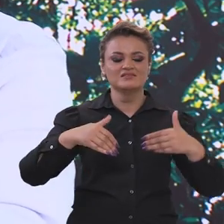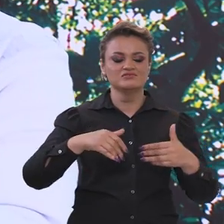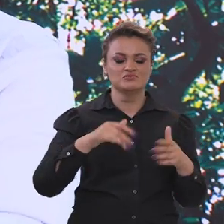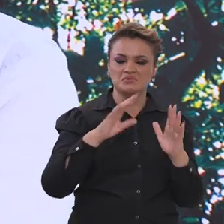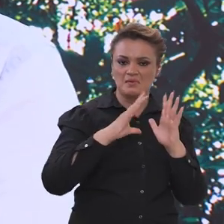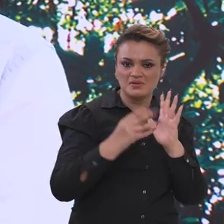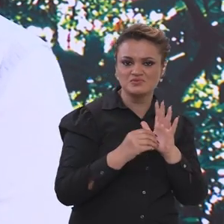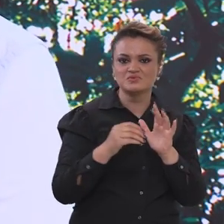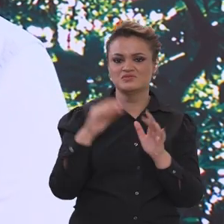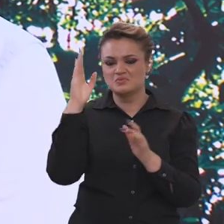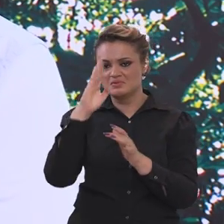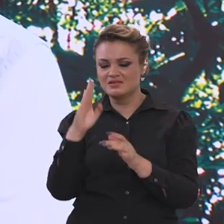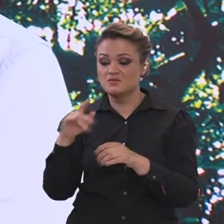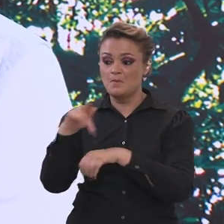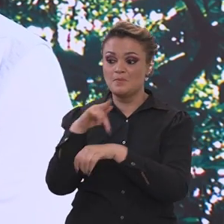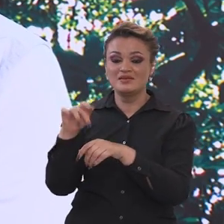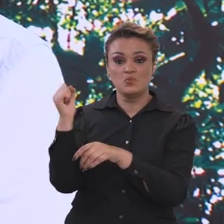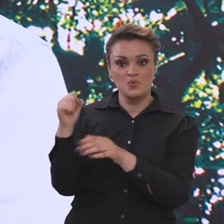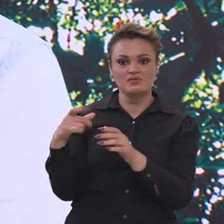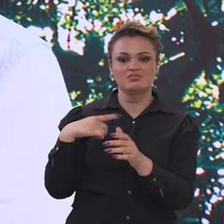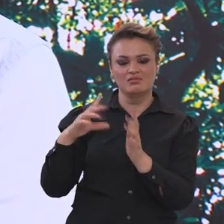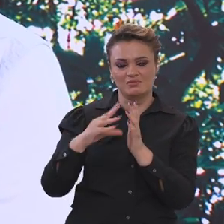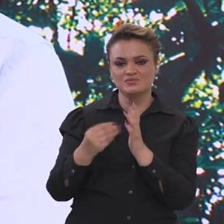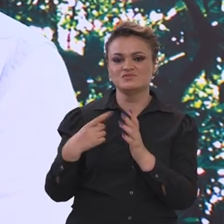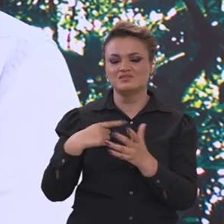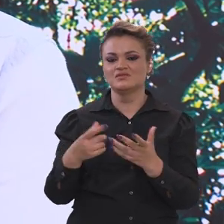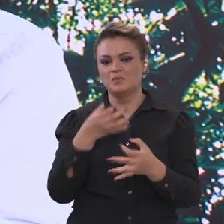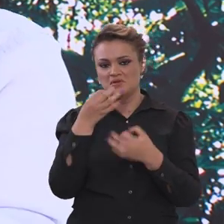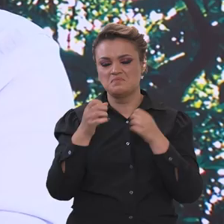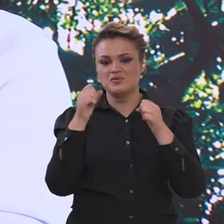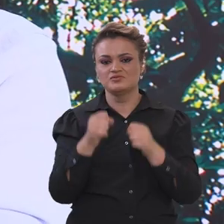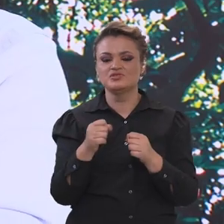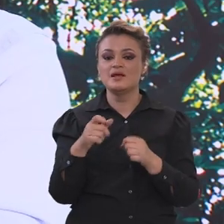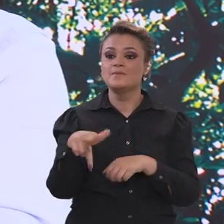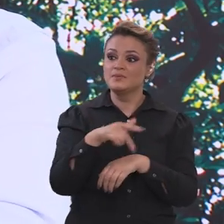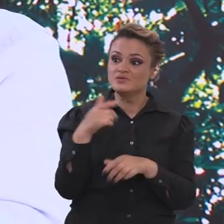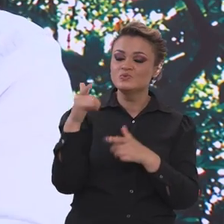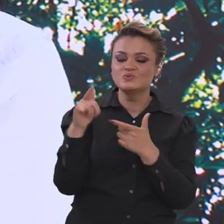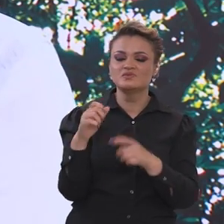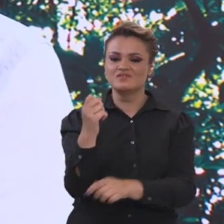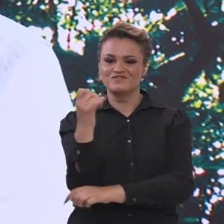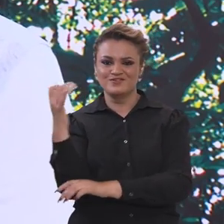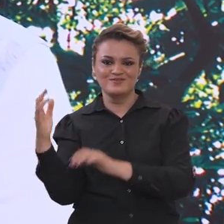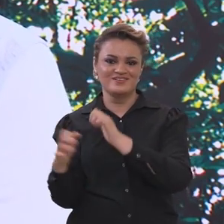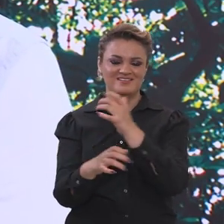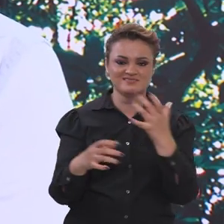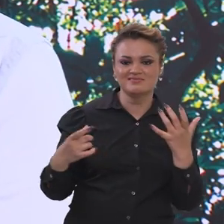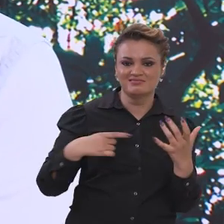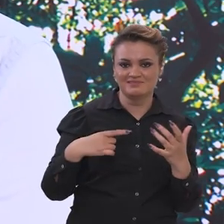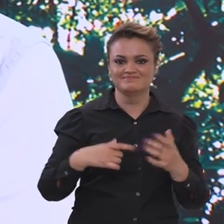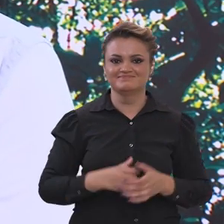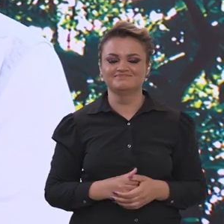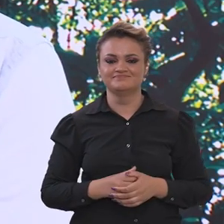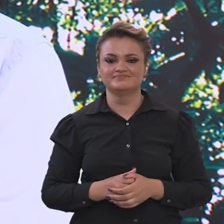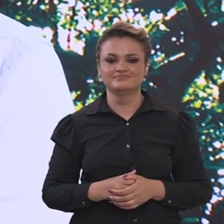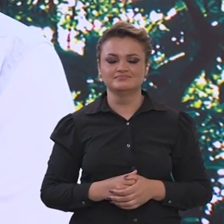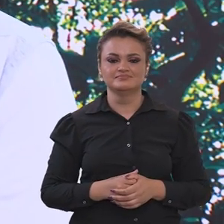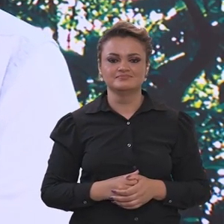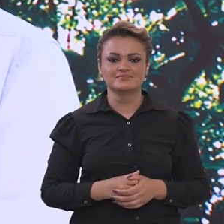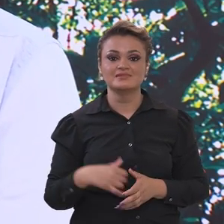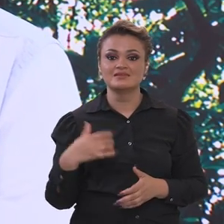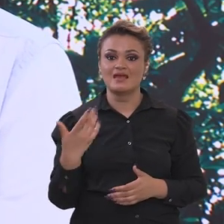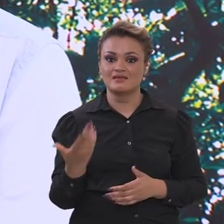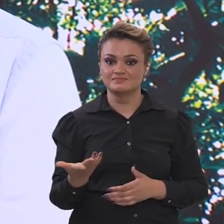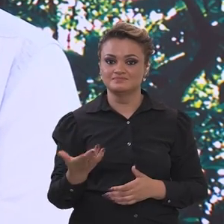destinos da Amazônia, dos seus oito países que compõem, mais aqueles países convidados que têm florestas tropicais.